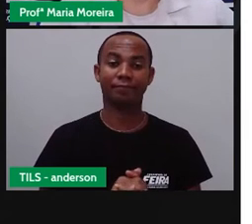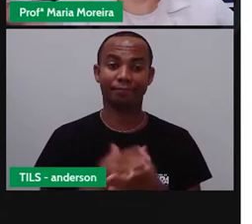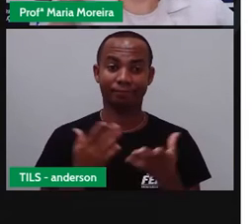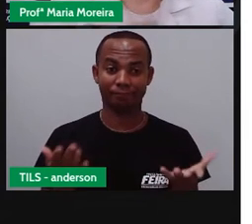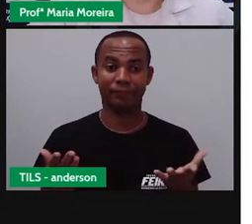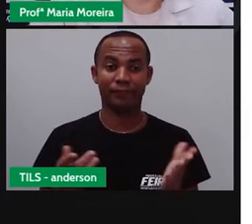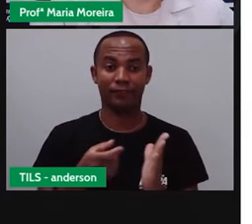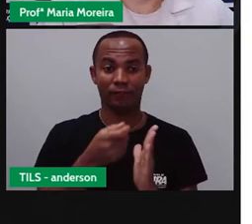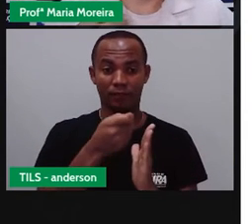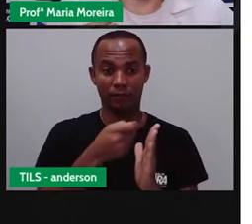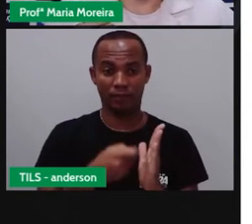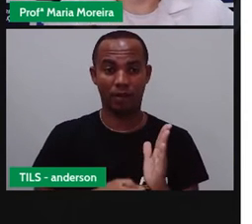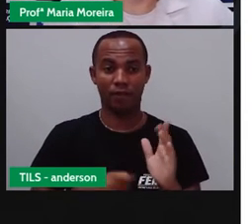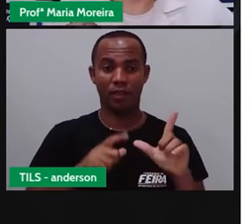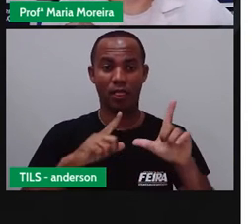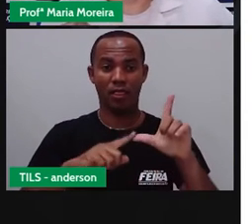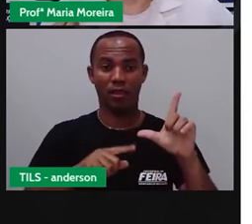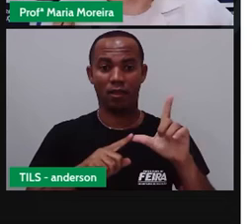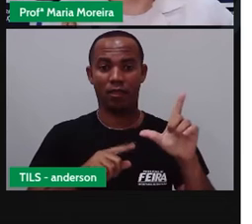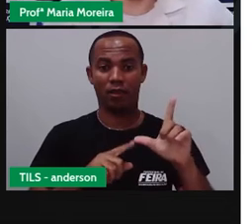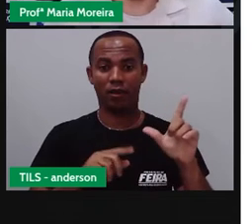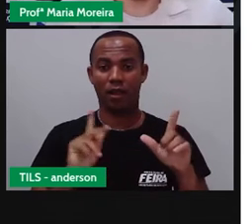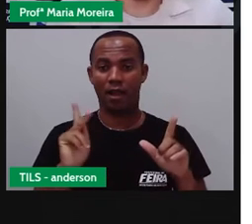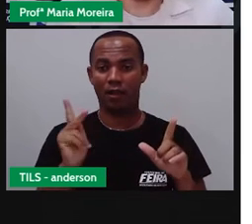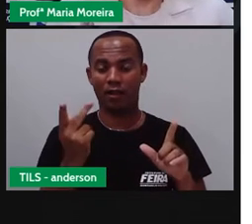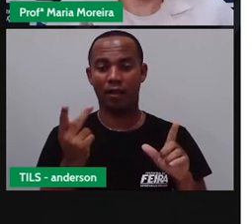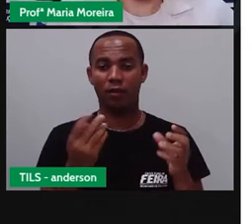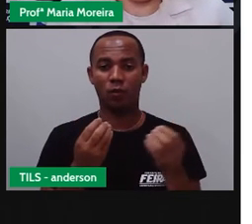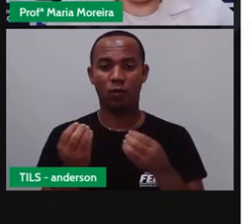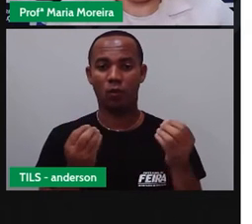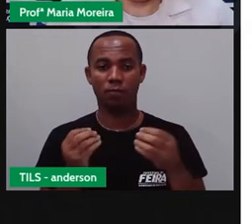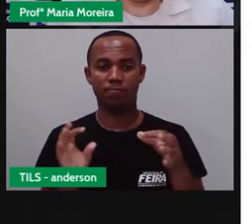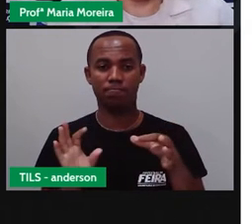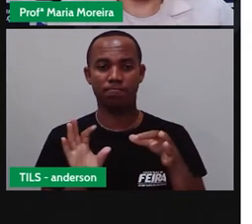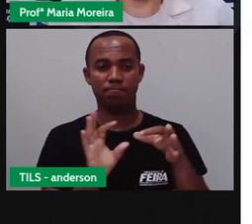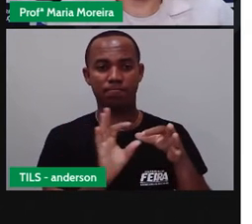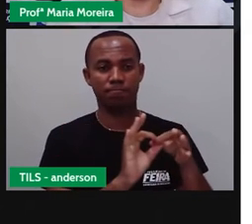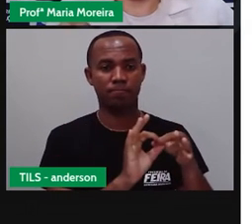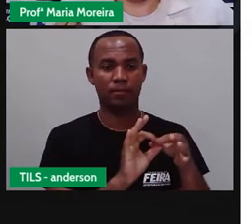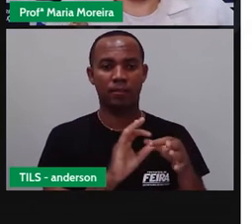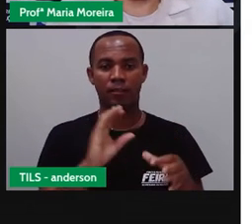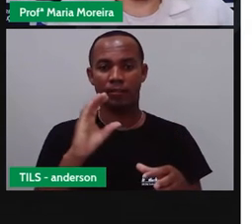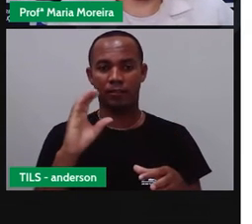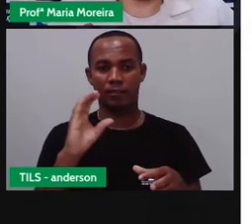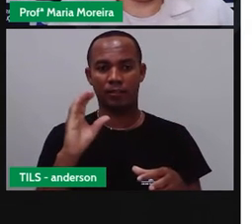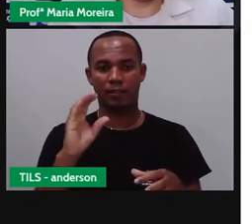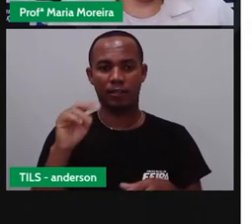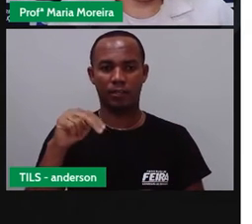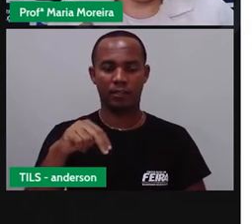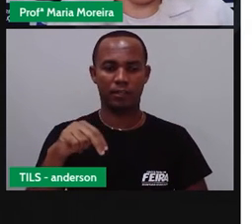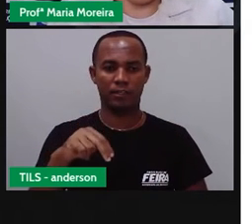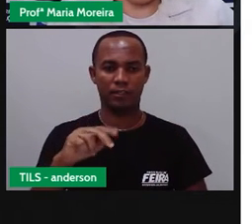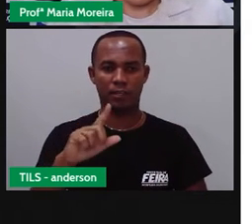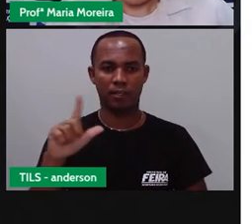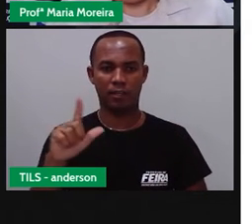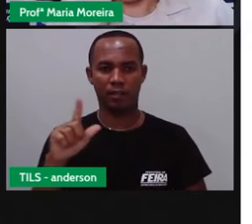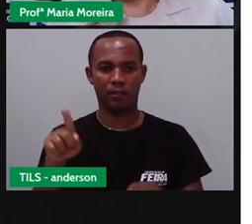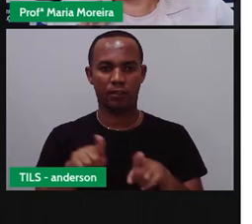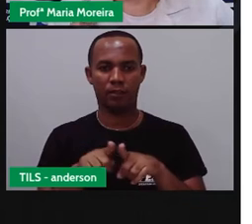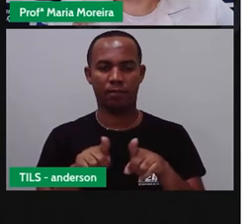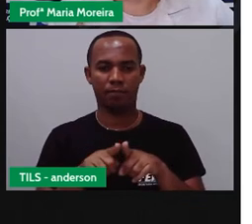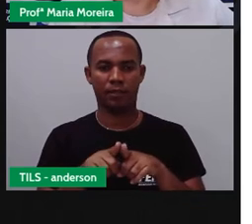Bom, escreve-se a letra H em conjunto com as letras C, N e L para criar os sons.